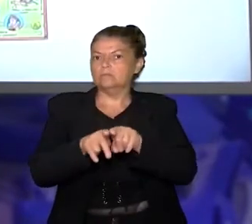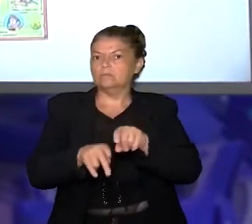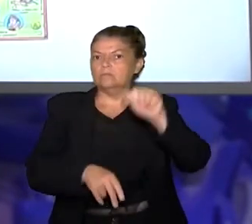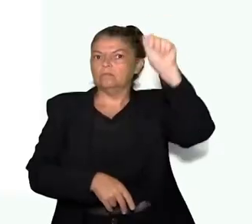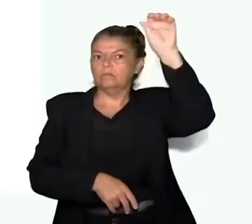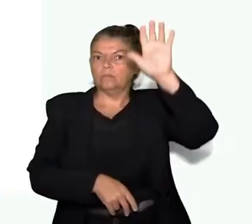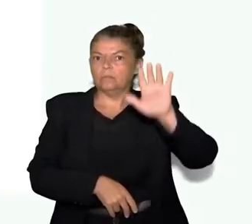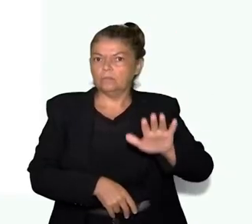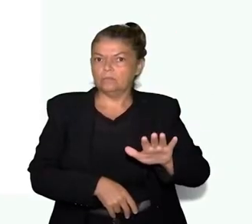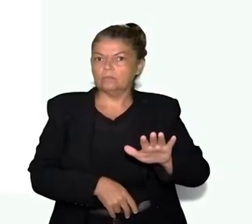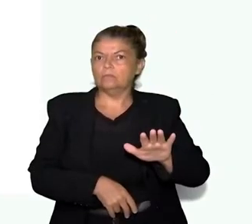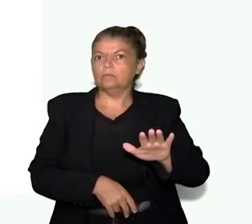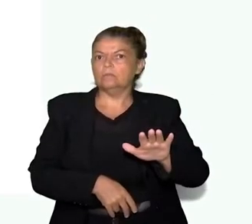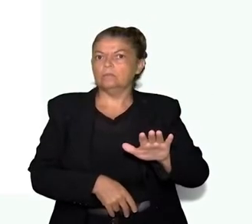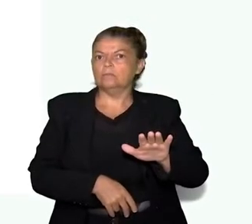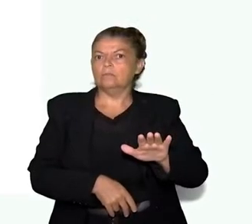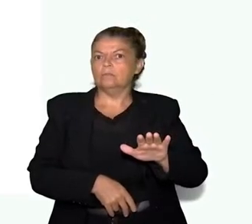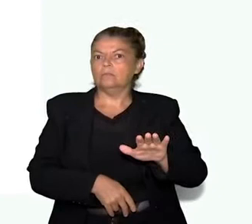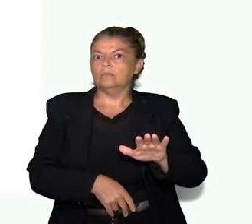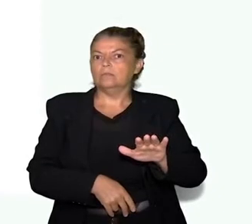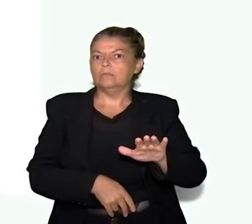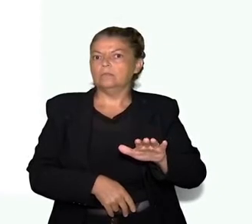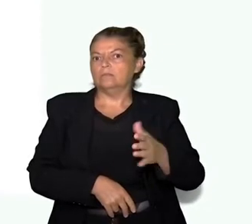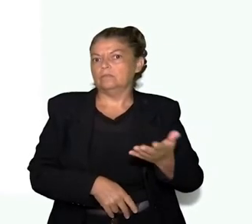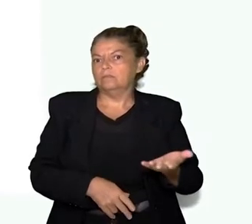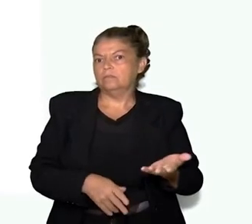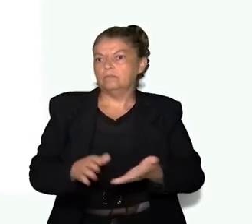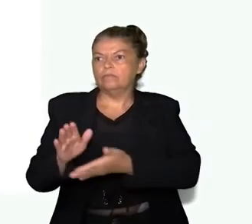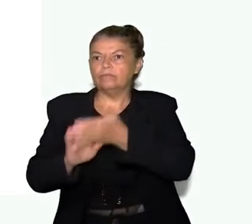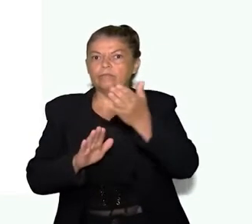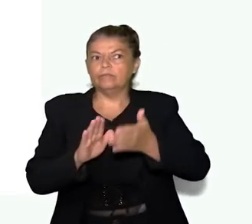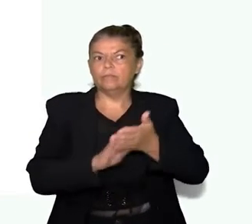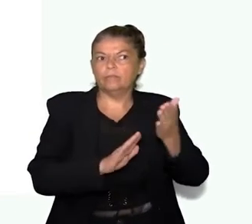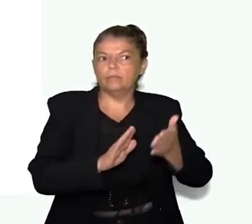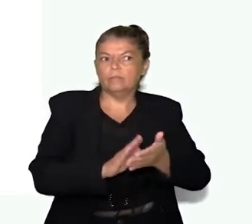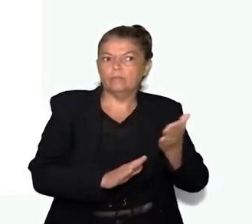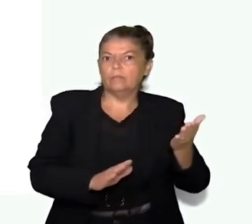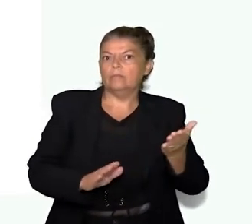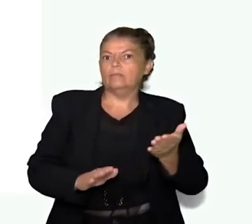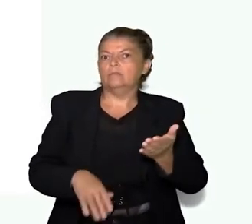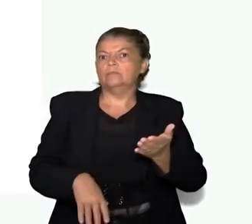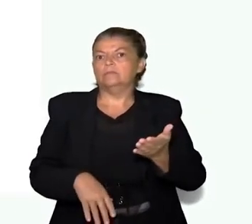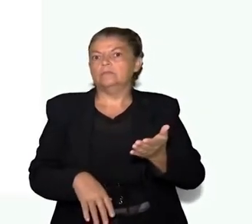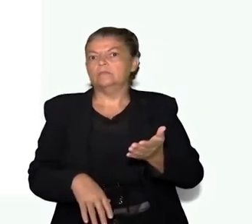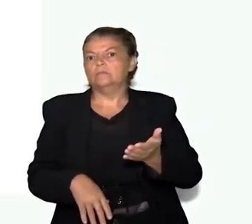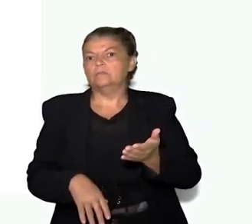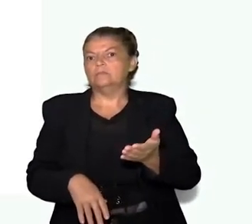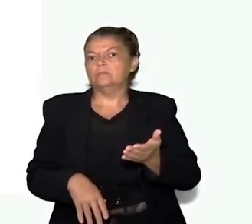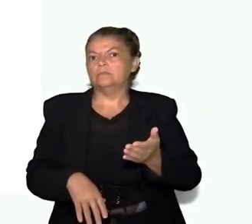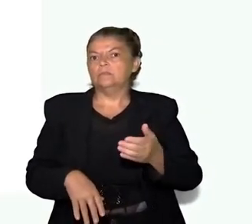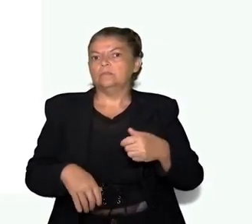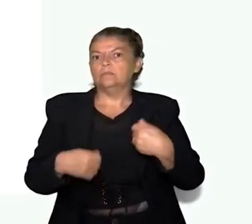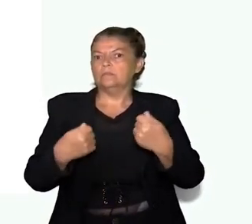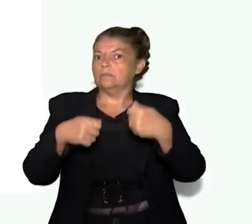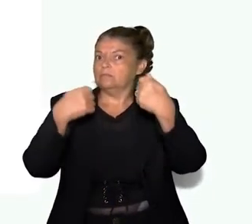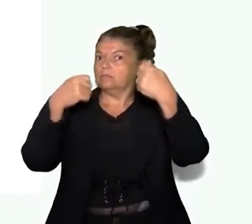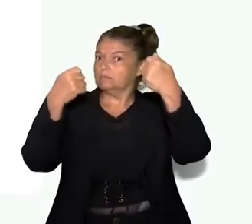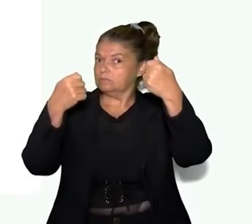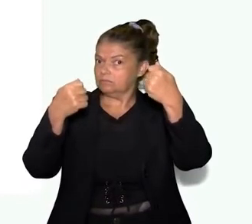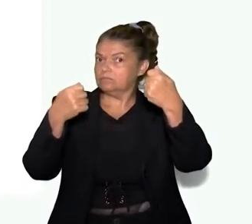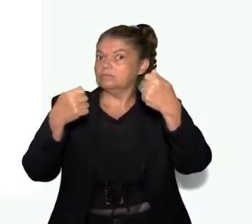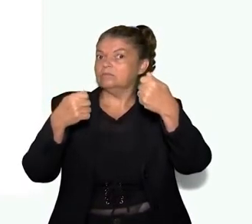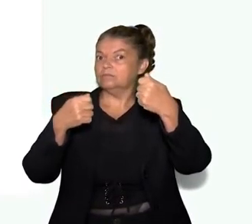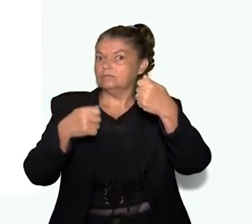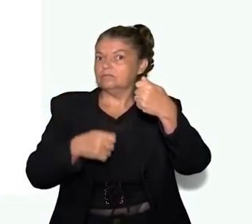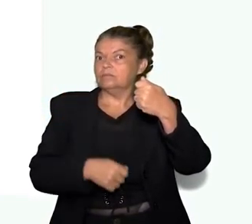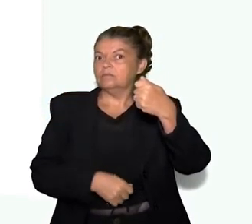Mapa mais temático, mapa, automaticamente, o mapa turístico com mais detalhes. Esse aqui é o mapa do município de Caruaru, mostra todo o detalhe, os